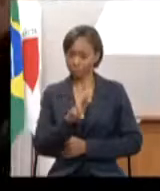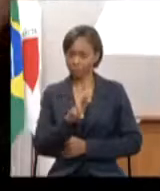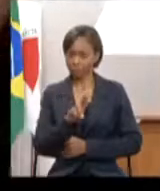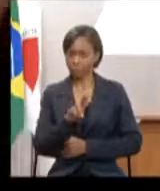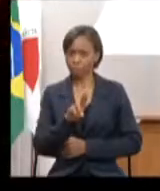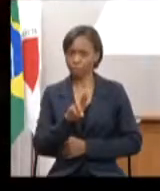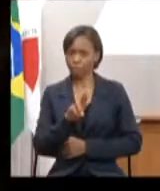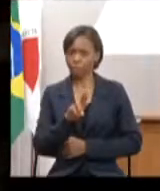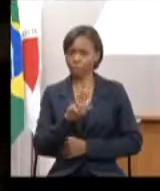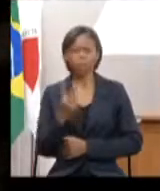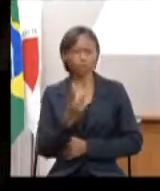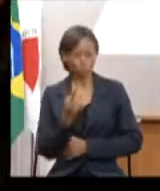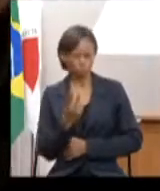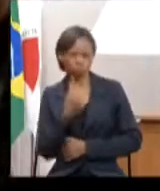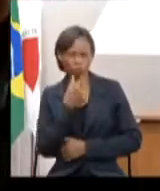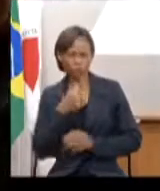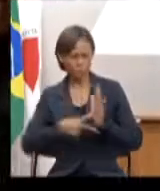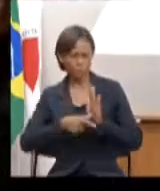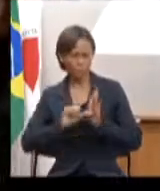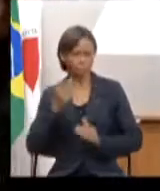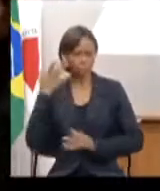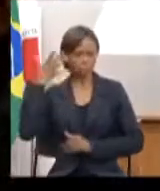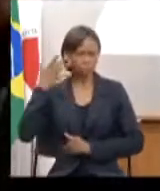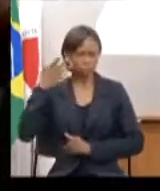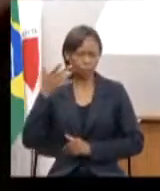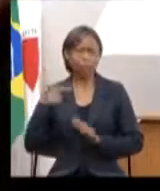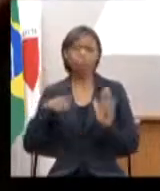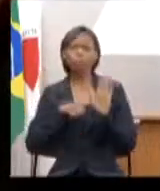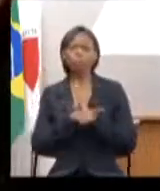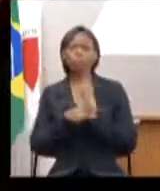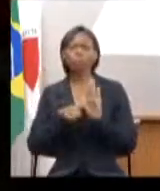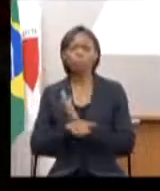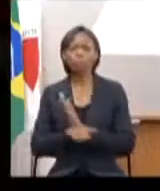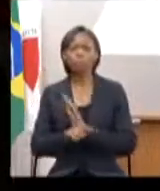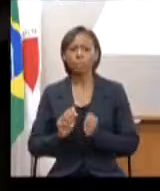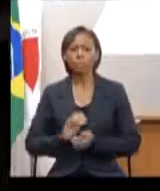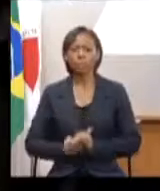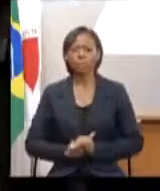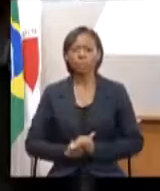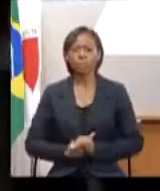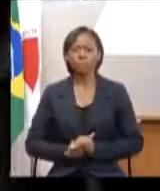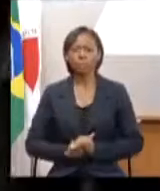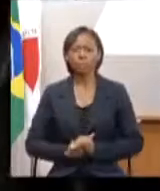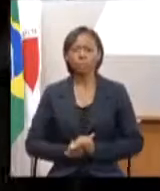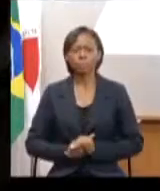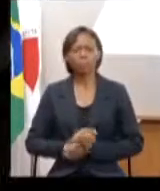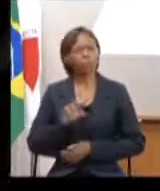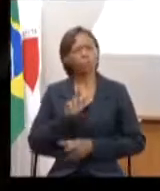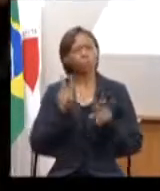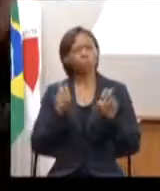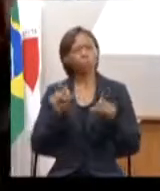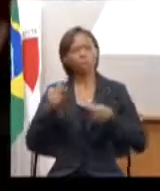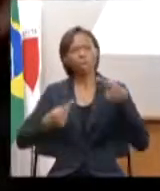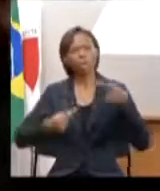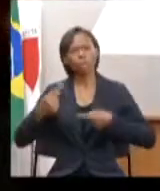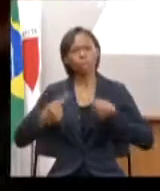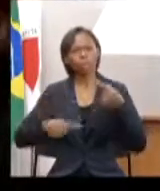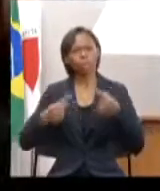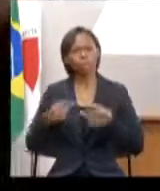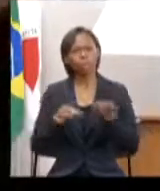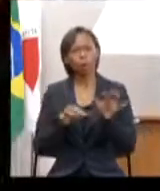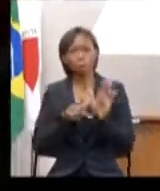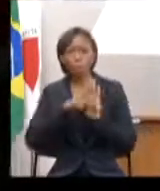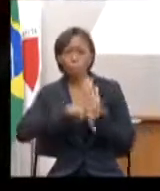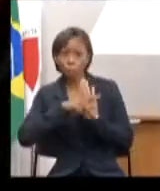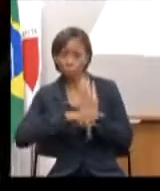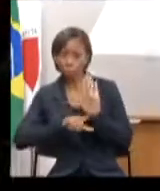sei é porque nós estamos aqui é no fazer especificamente discussão de uma lei um projeto de lei